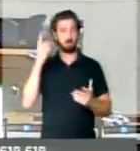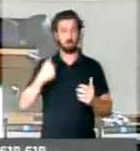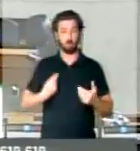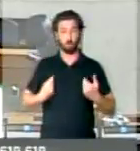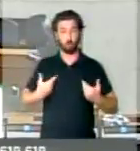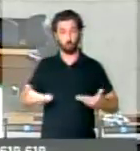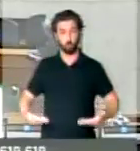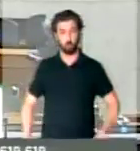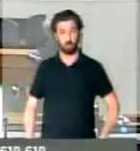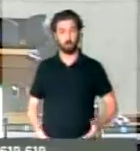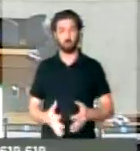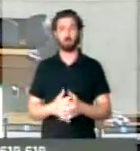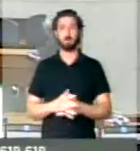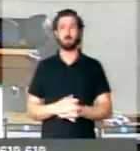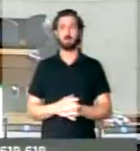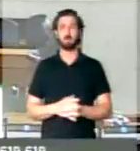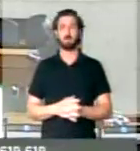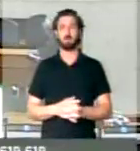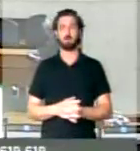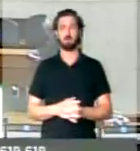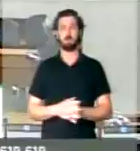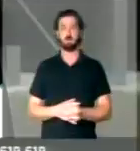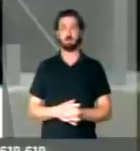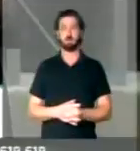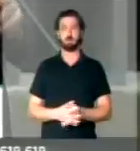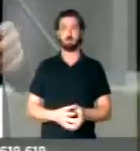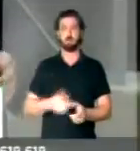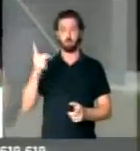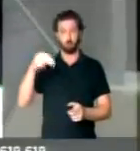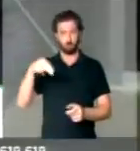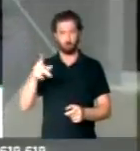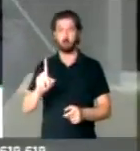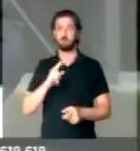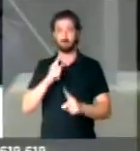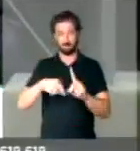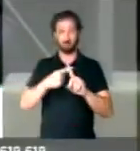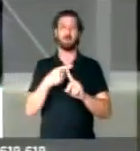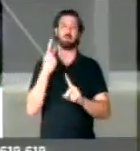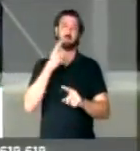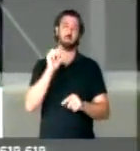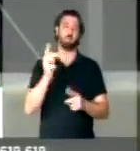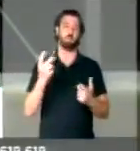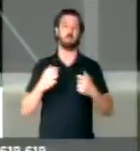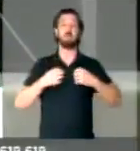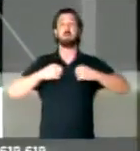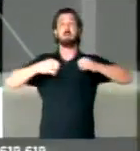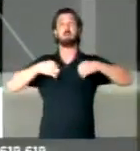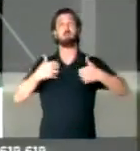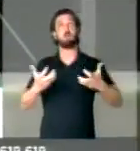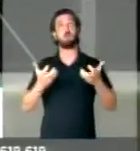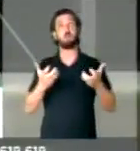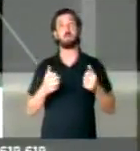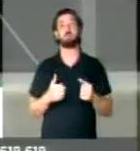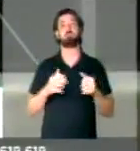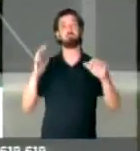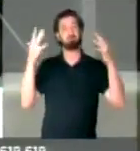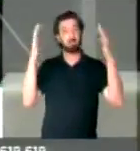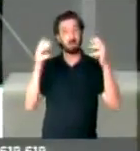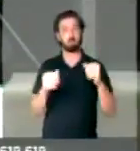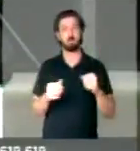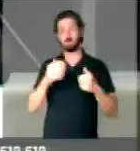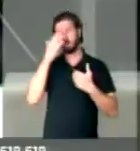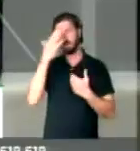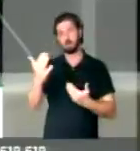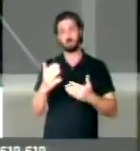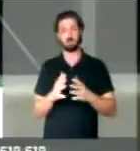ocupa essa tribuna, que agora não é um minuto mais, dá para falar um pouquinho mais. Eu gostaria de parabenizar,